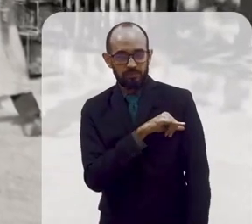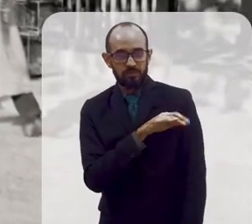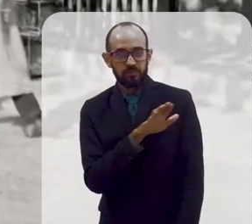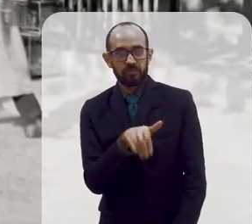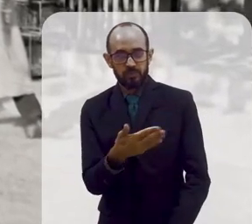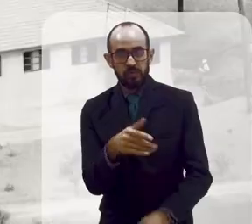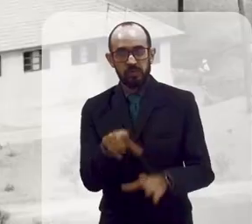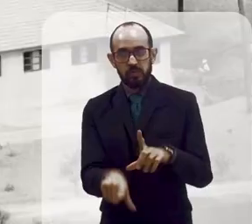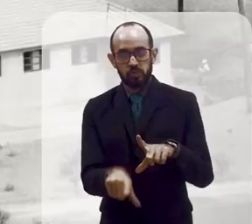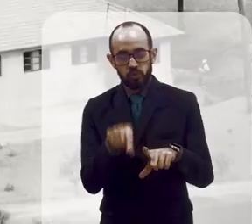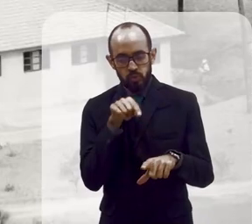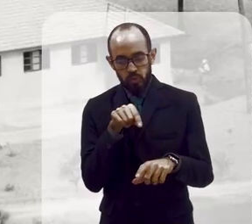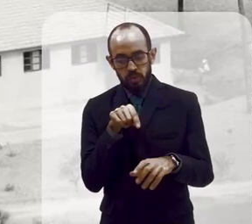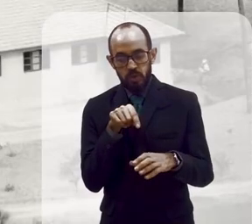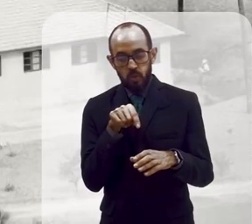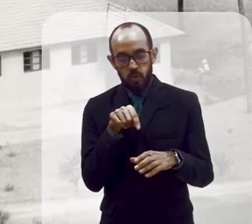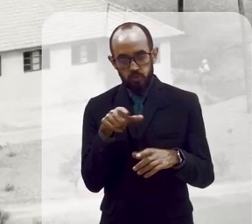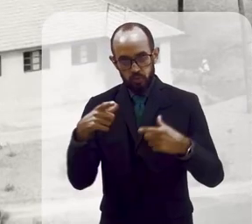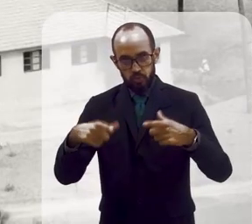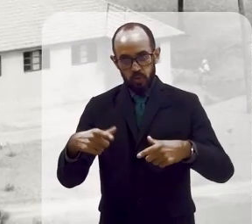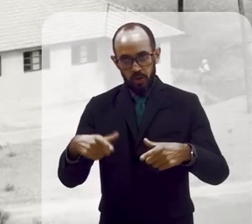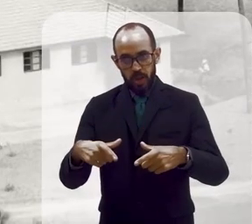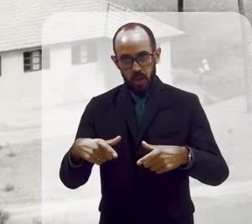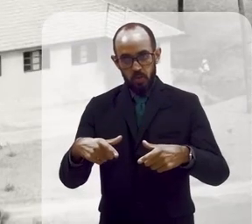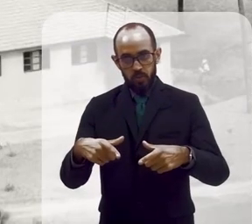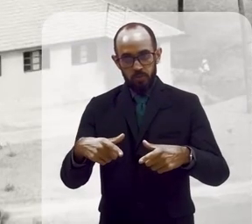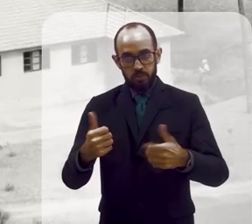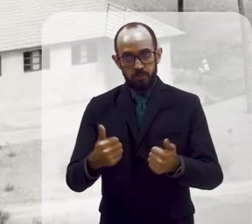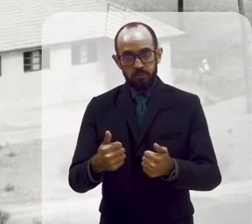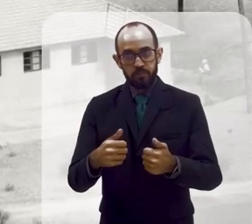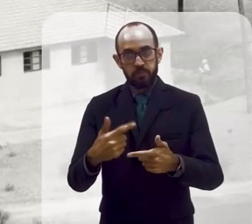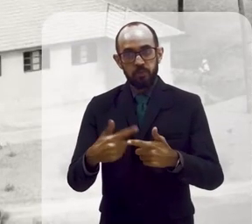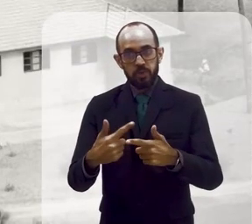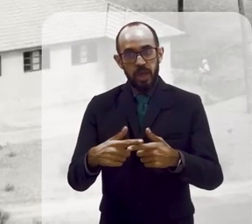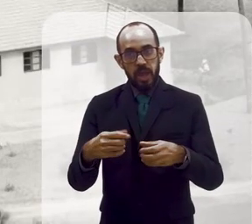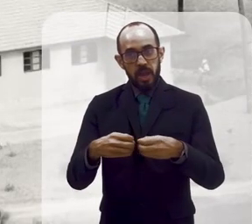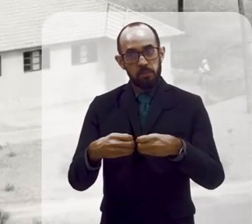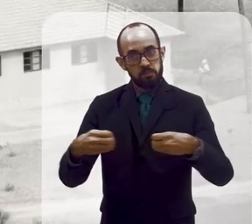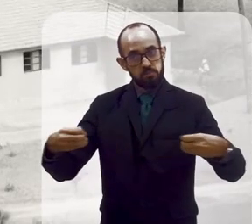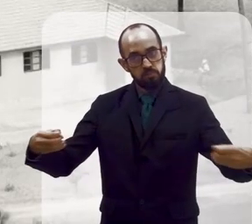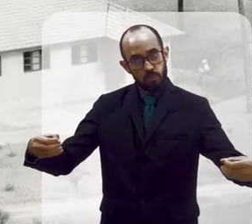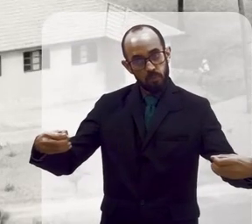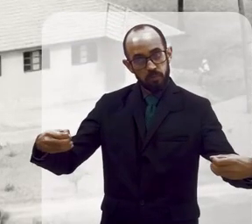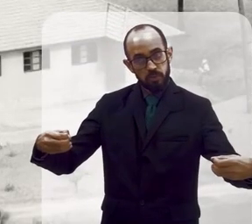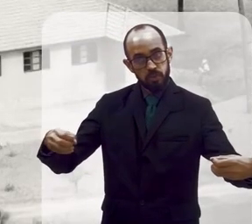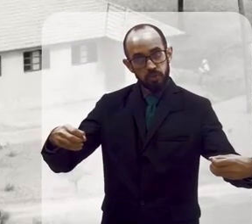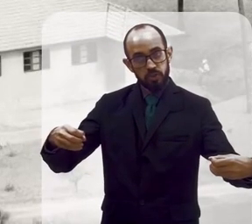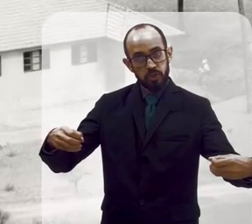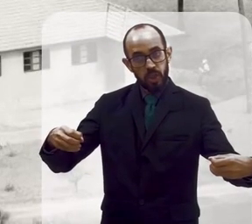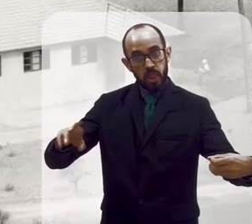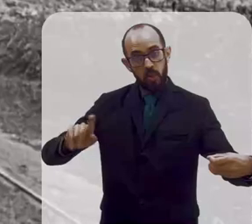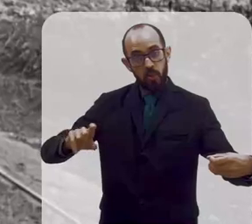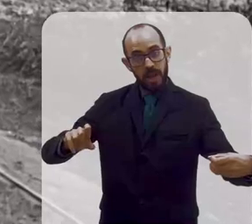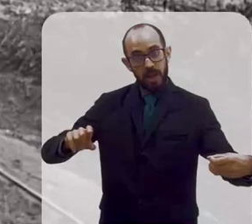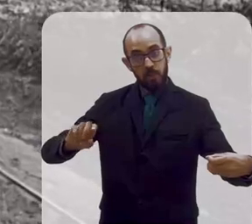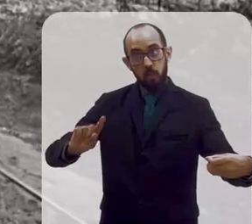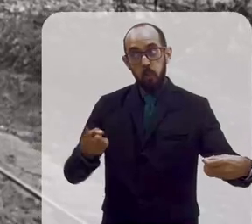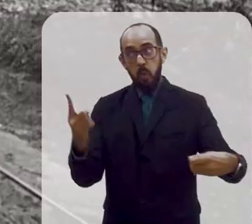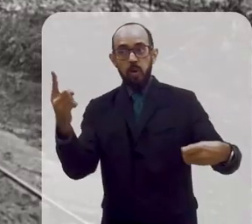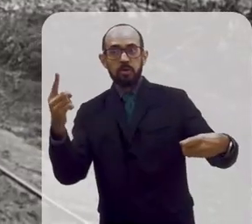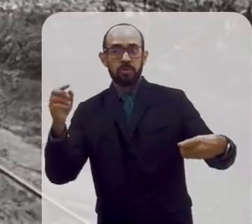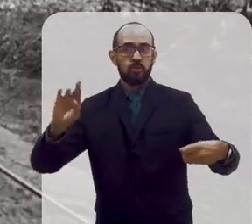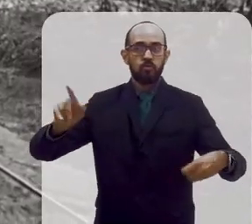ela é escolhida para abrigar esse local, exatamente porque era distante o suficiente e não demais